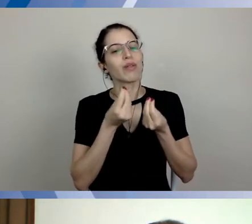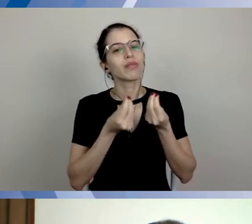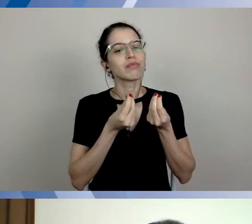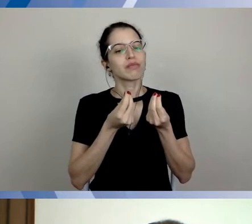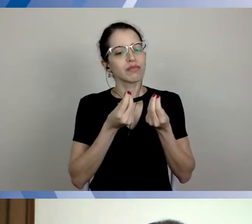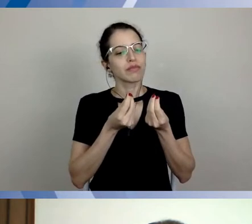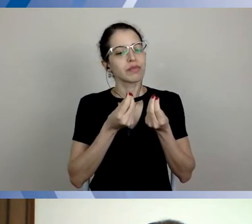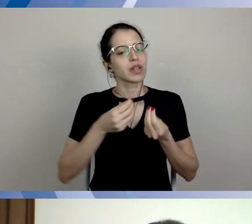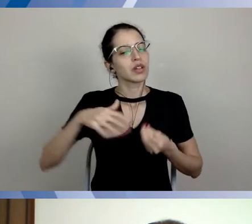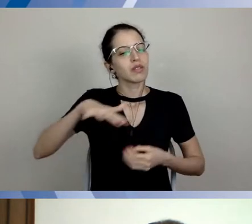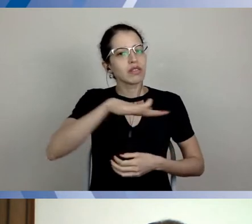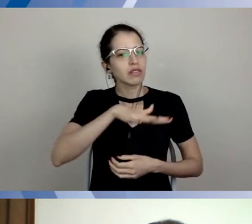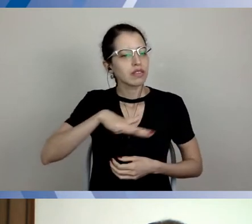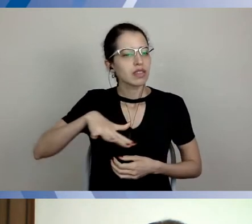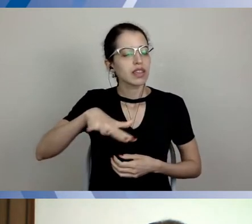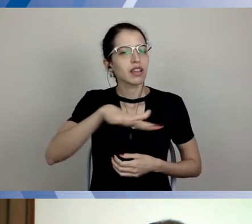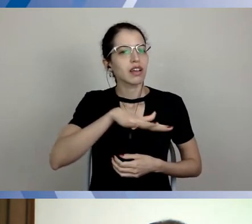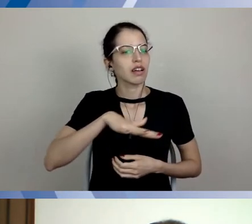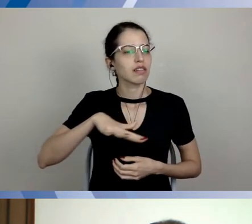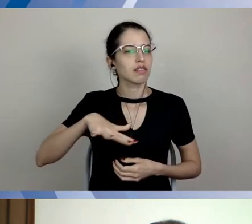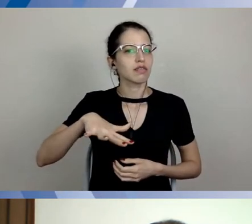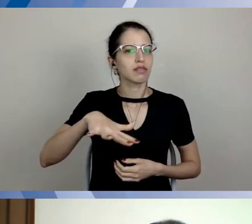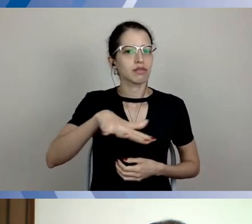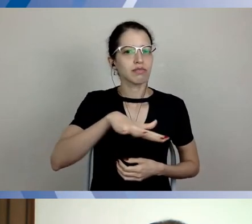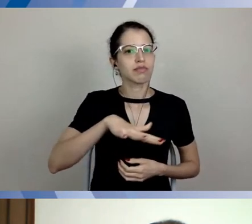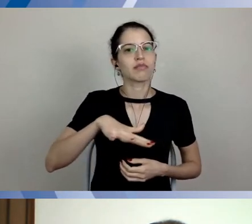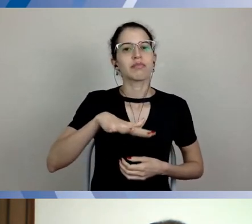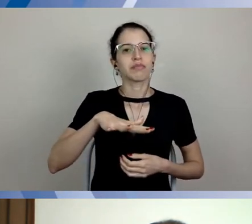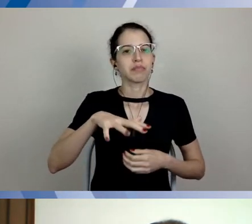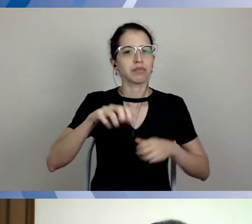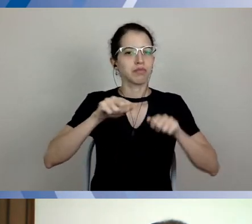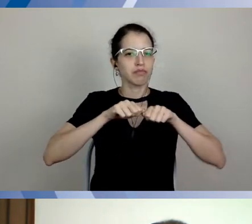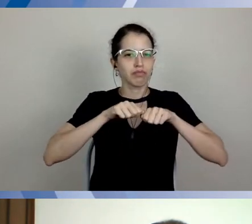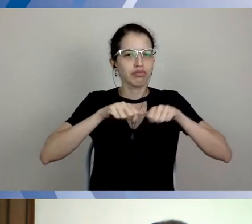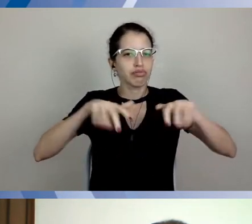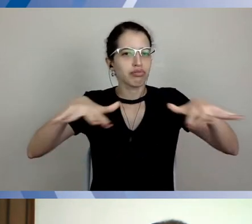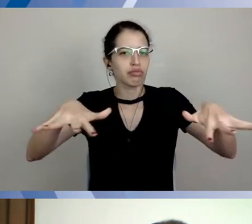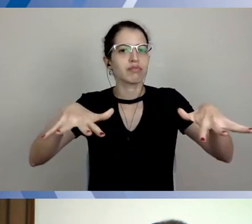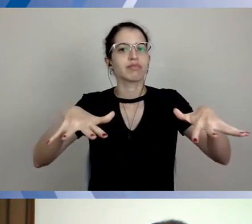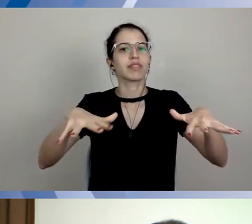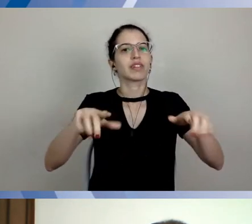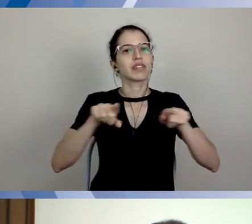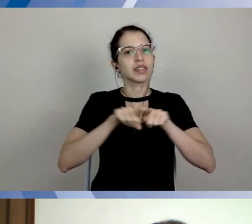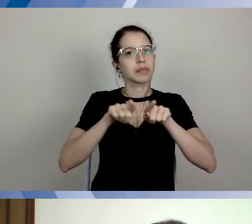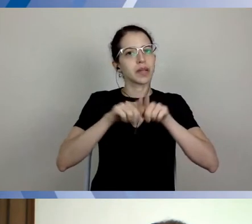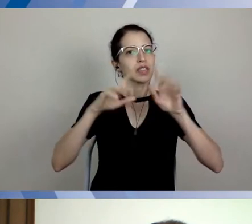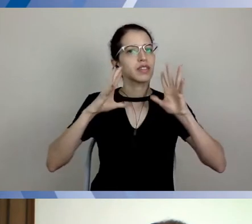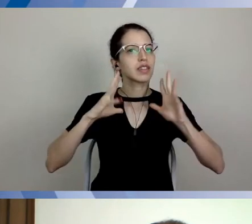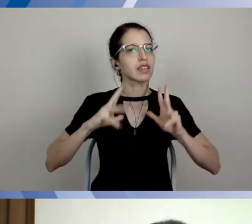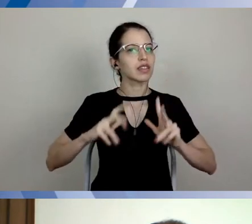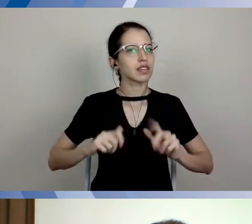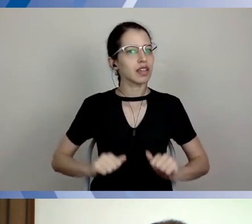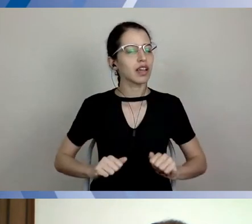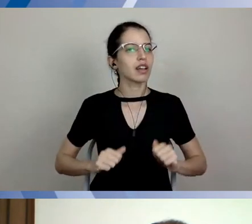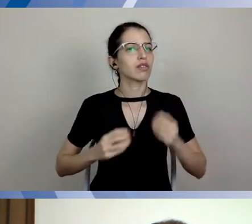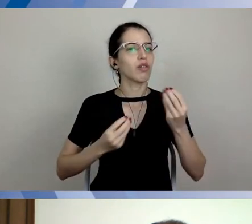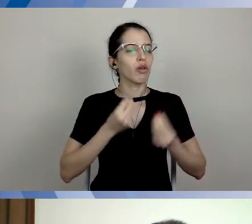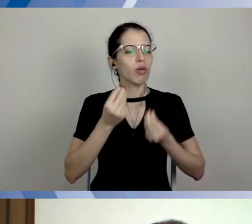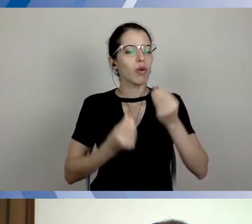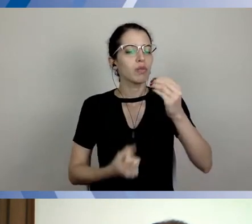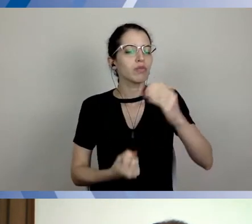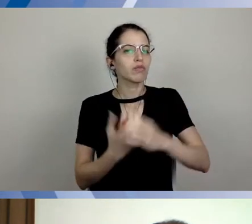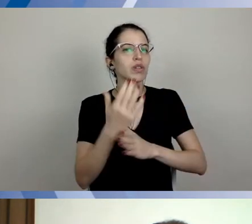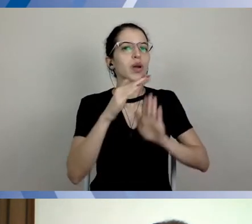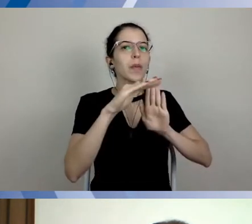do cenário epidemiológico sanitário em que surge a elaboração desse